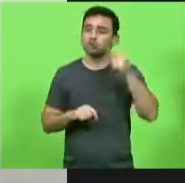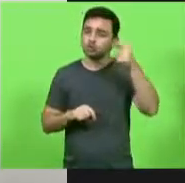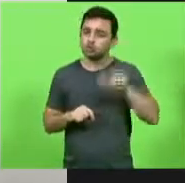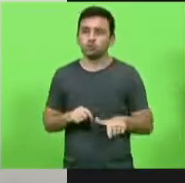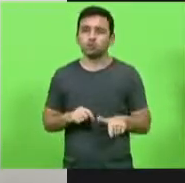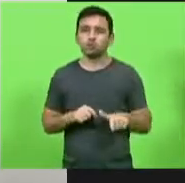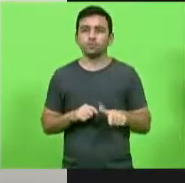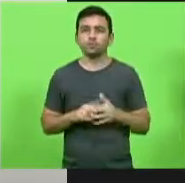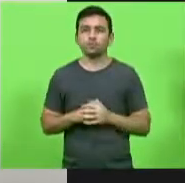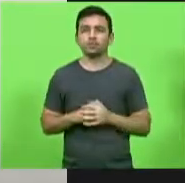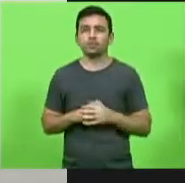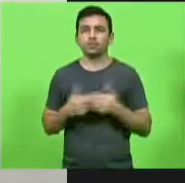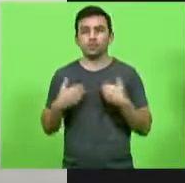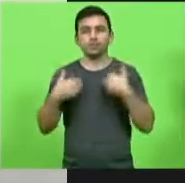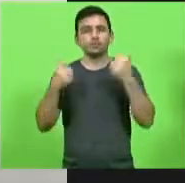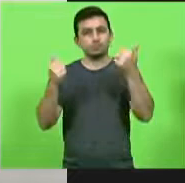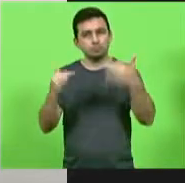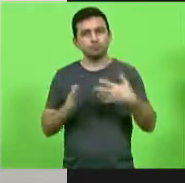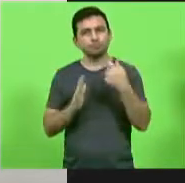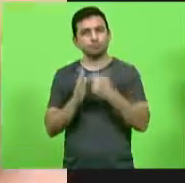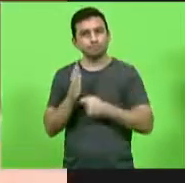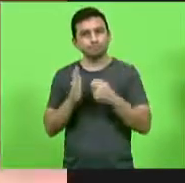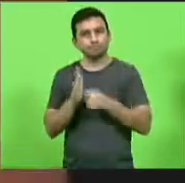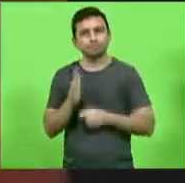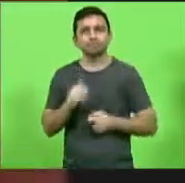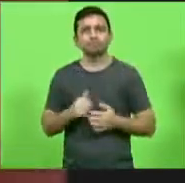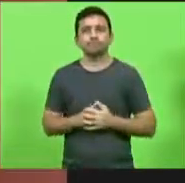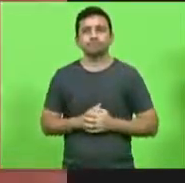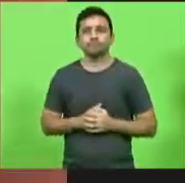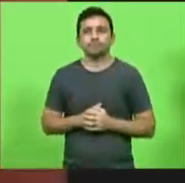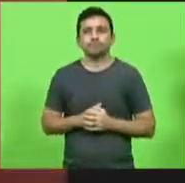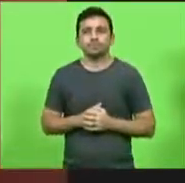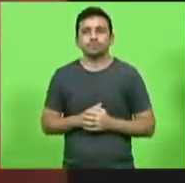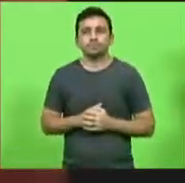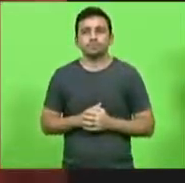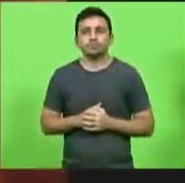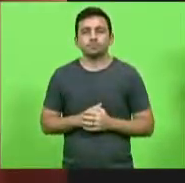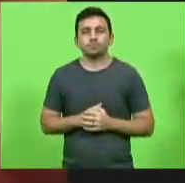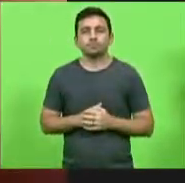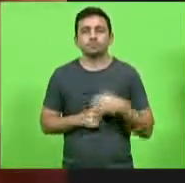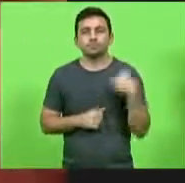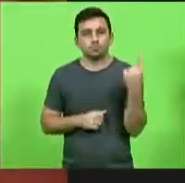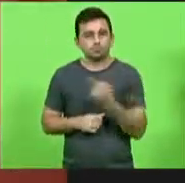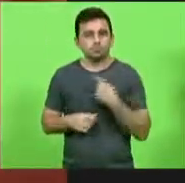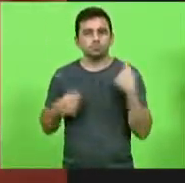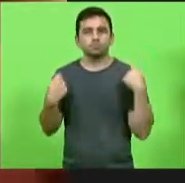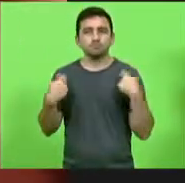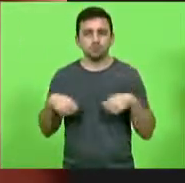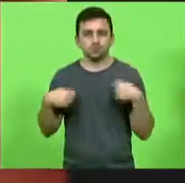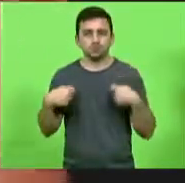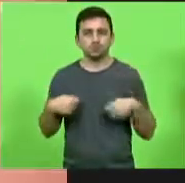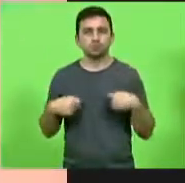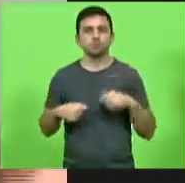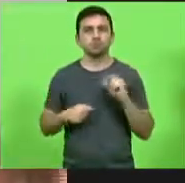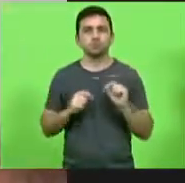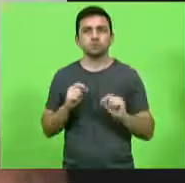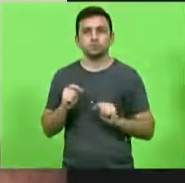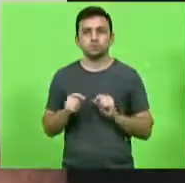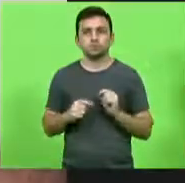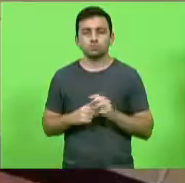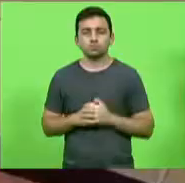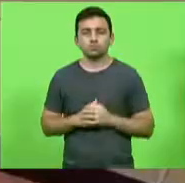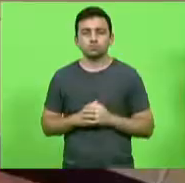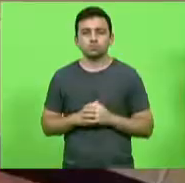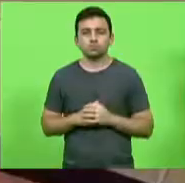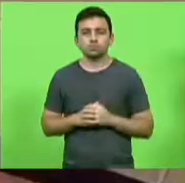vez trago este apelo nós nós precisamos um